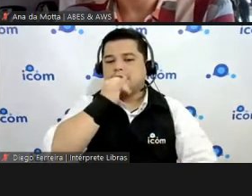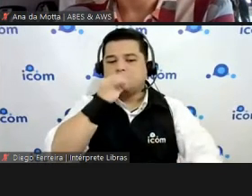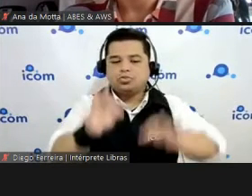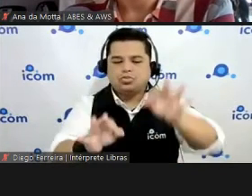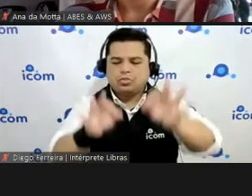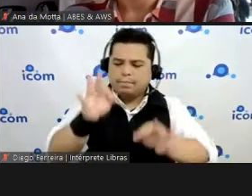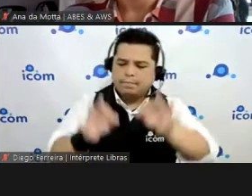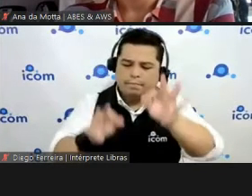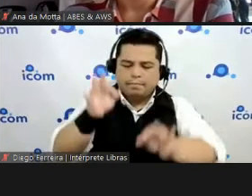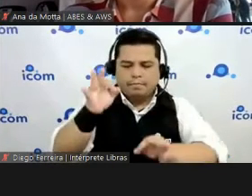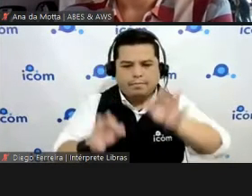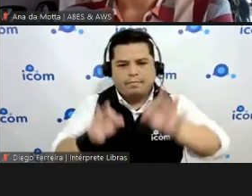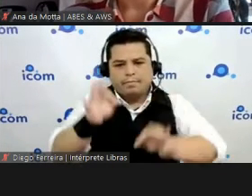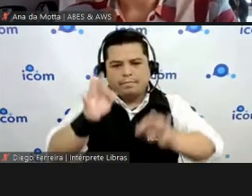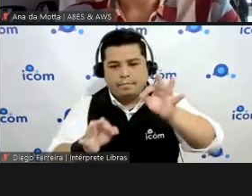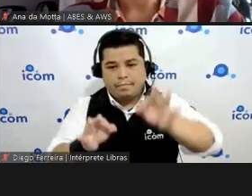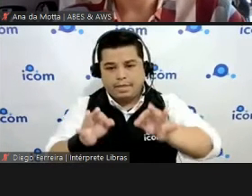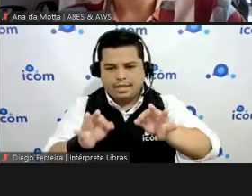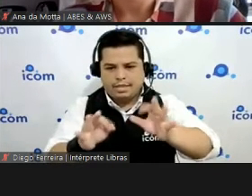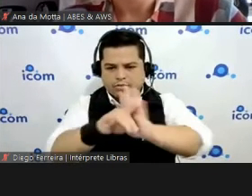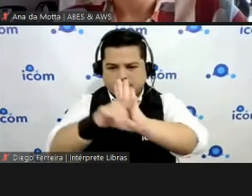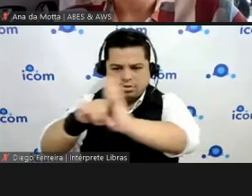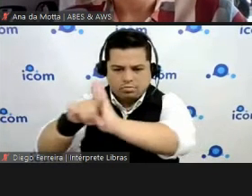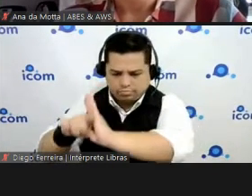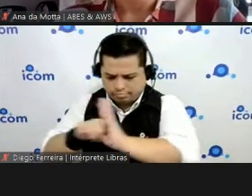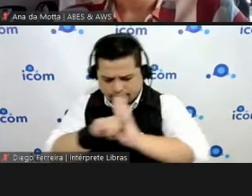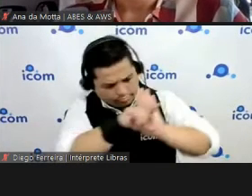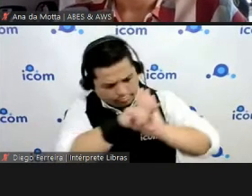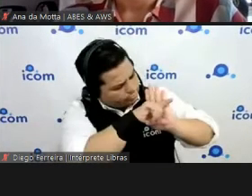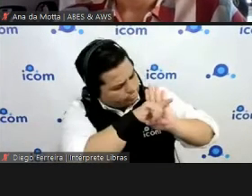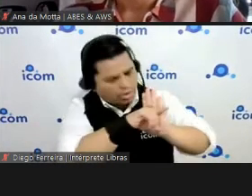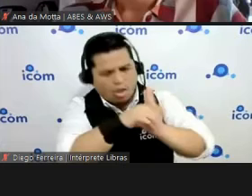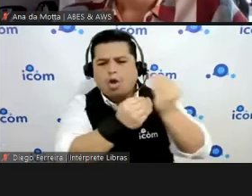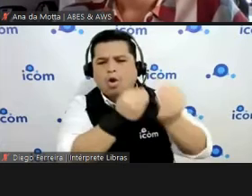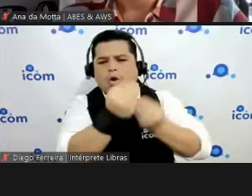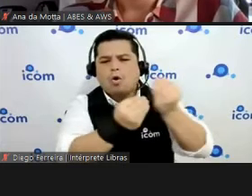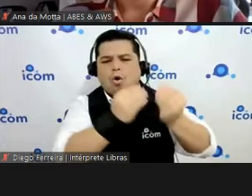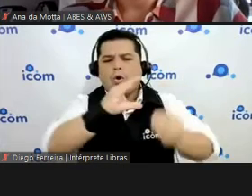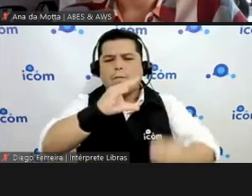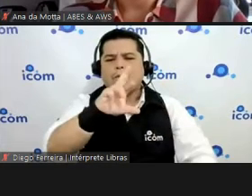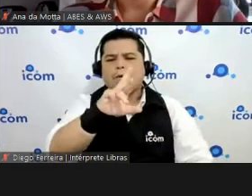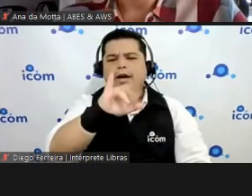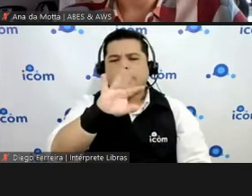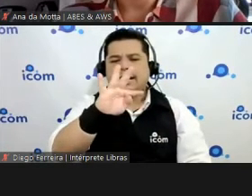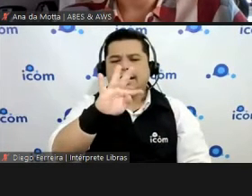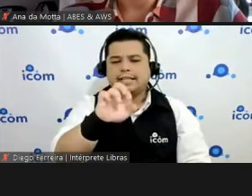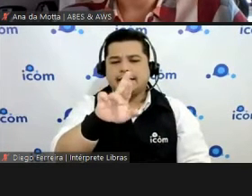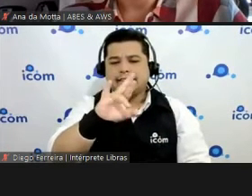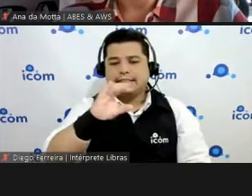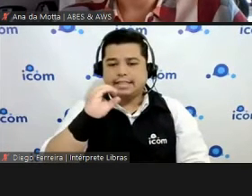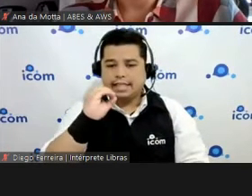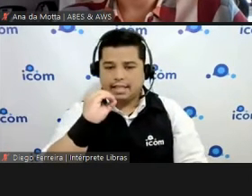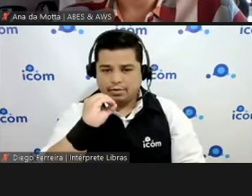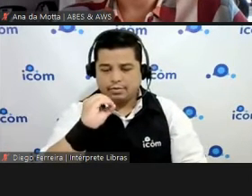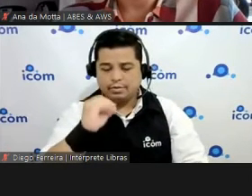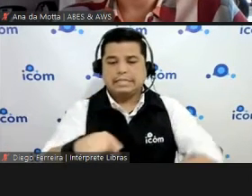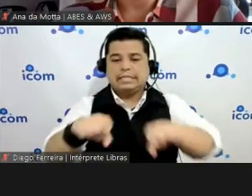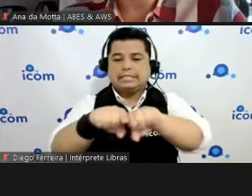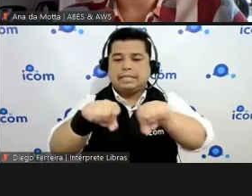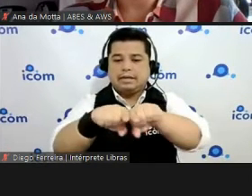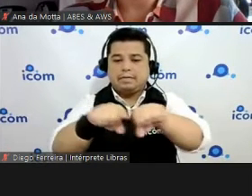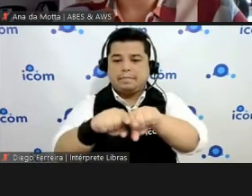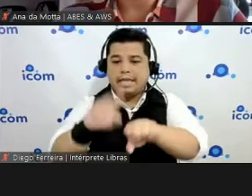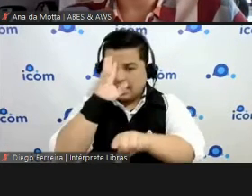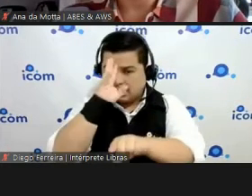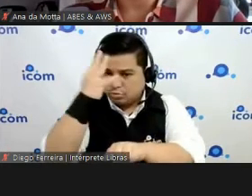aquele momento disruptivo eu tenho uma necessidade em cima dessa necessidade eu cheguei na solução e como eu contrato esta solução